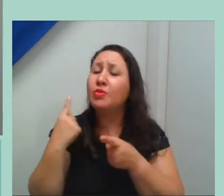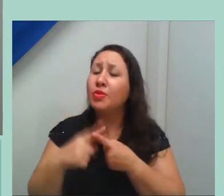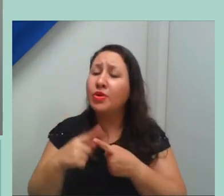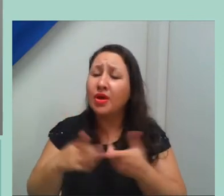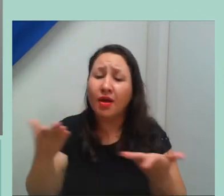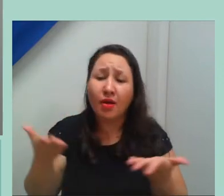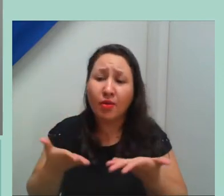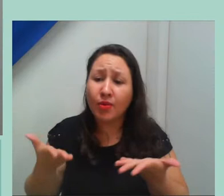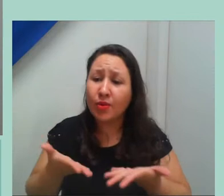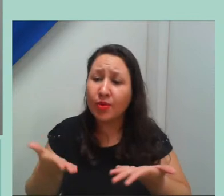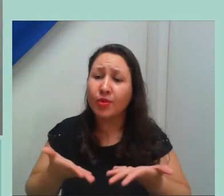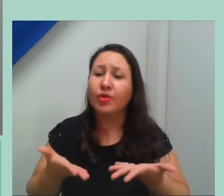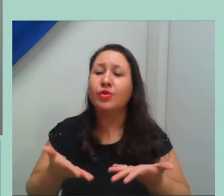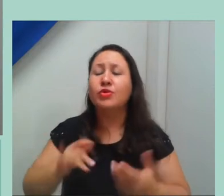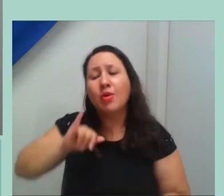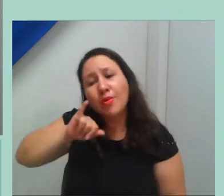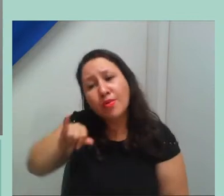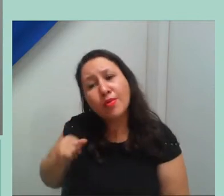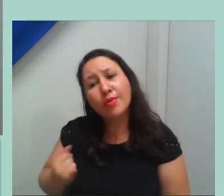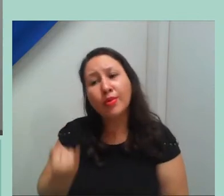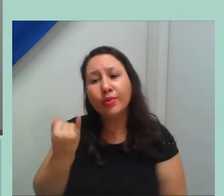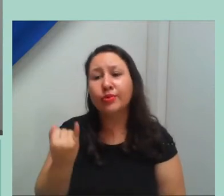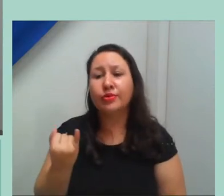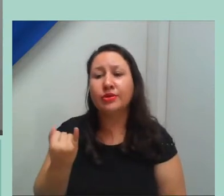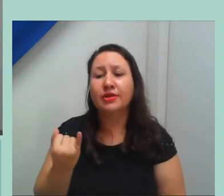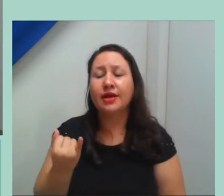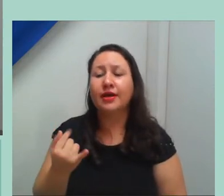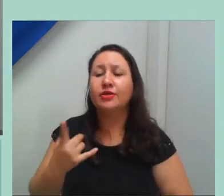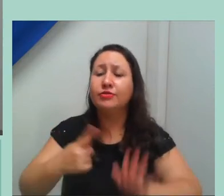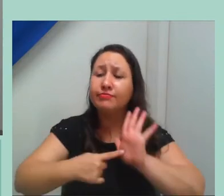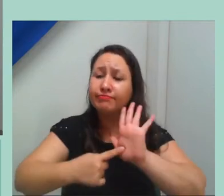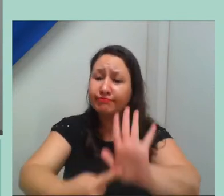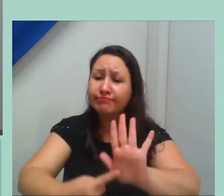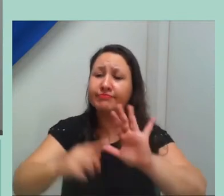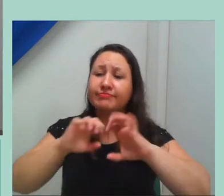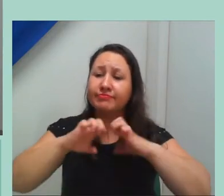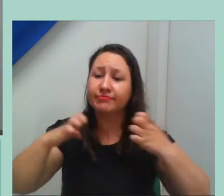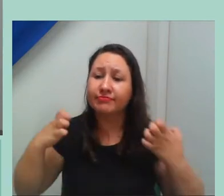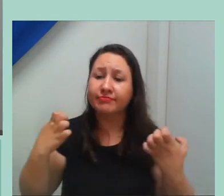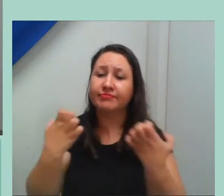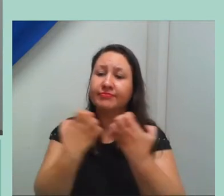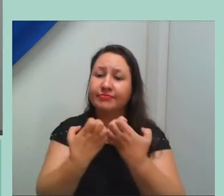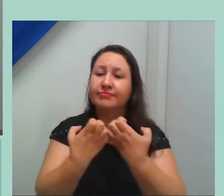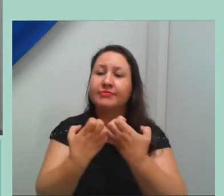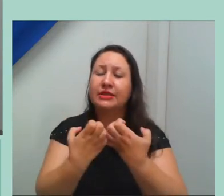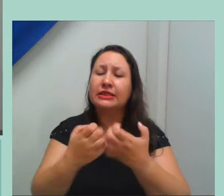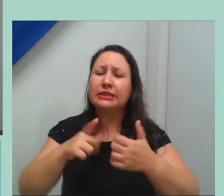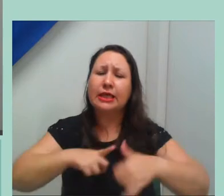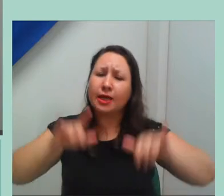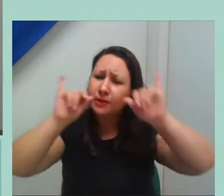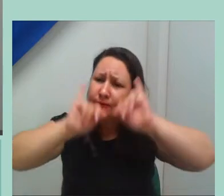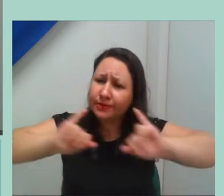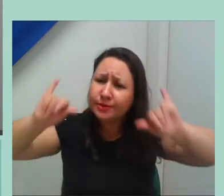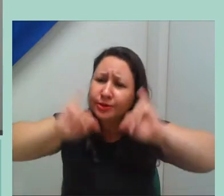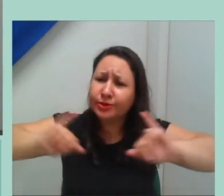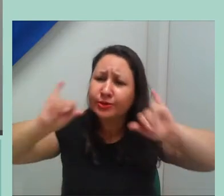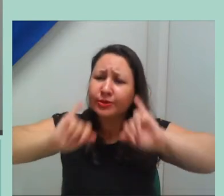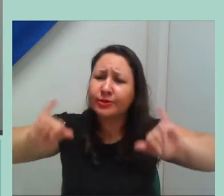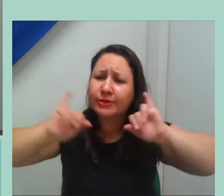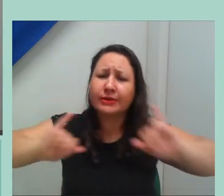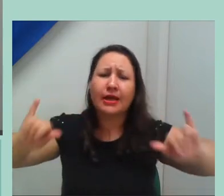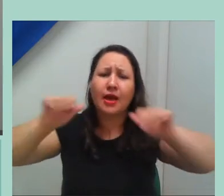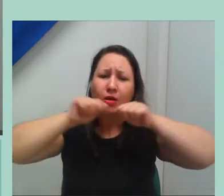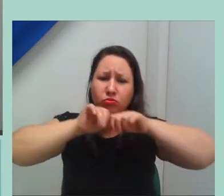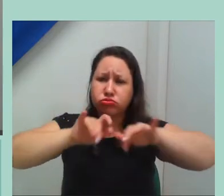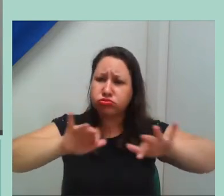tentando consolidar esse evento, porque é um momento para a gente divulgar, ampliar a divulgação, né, de